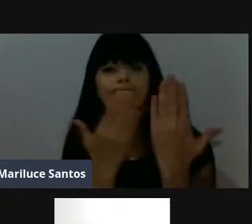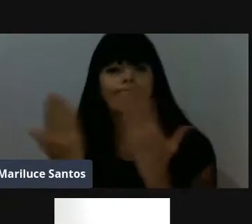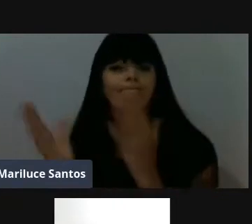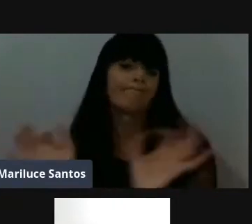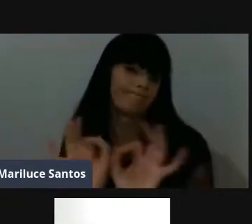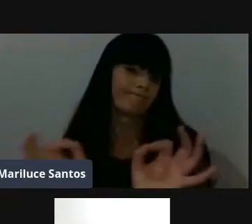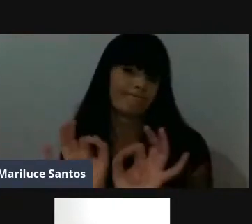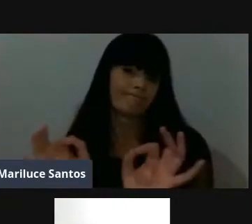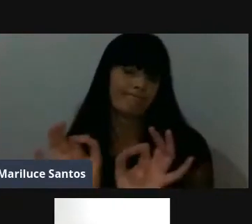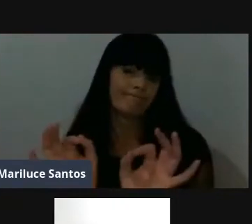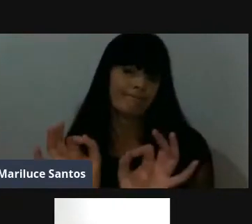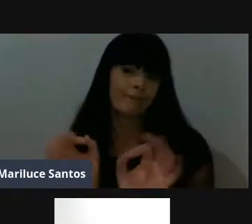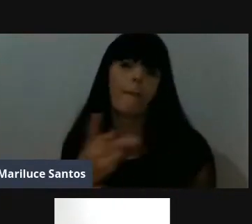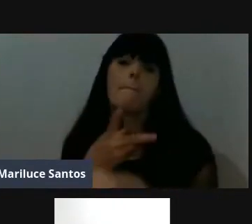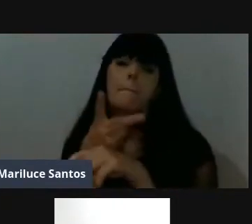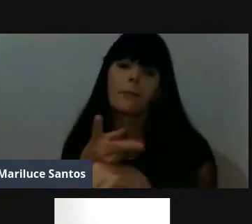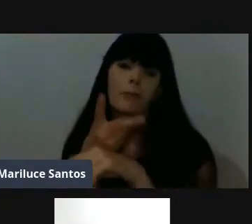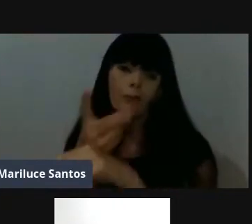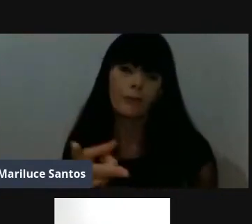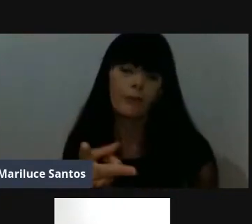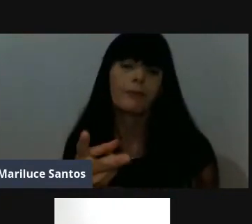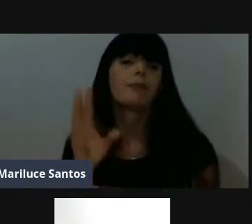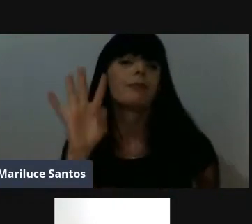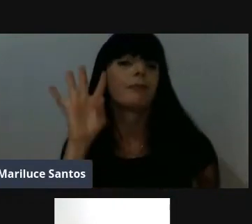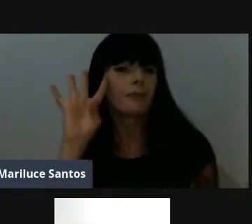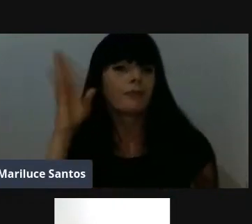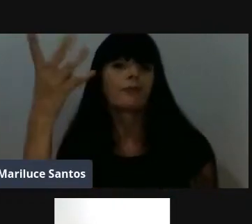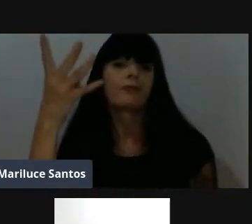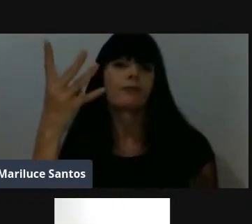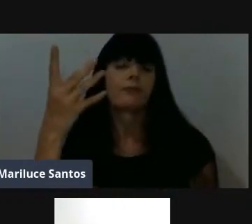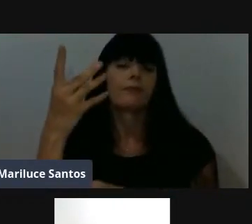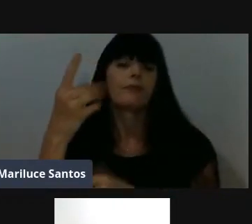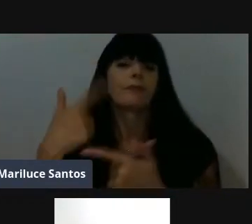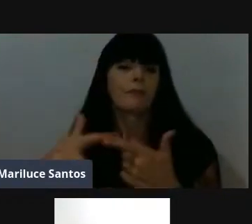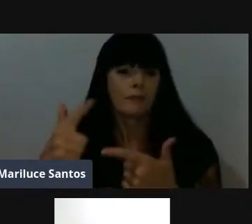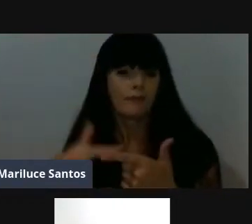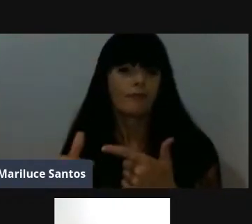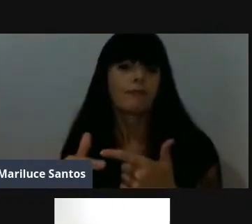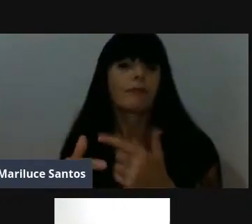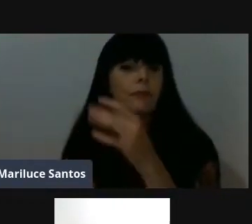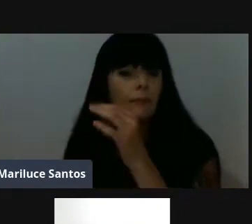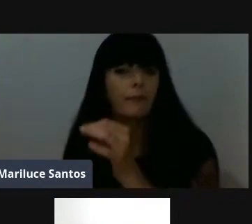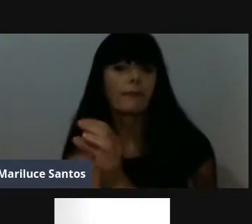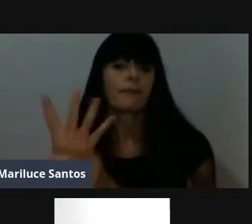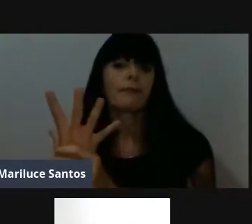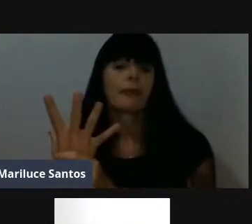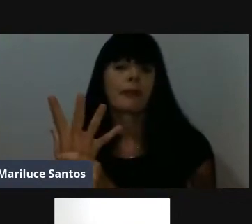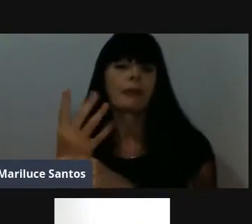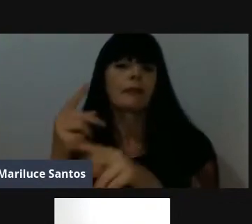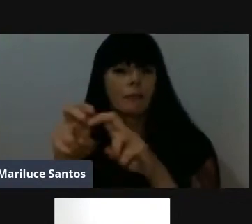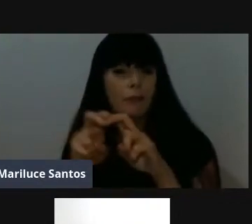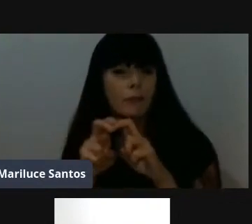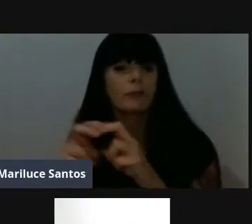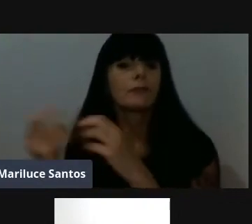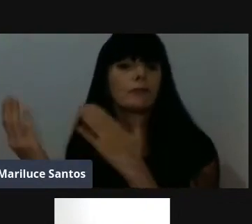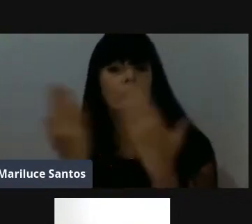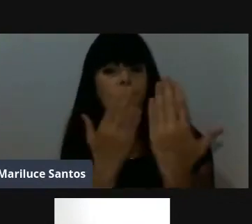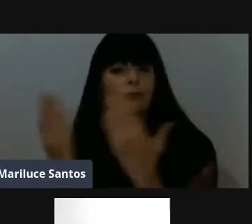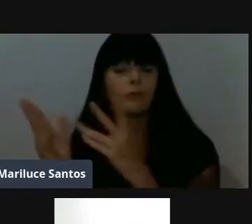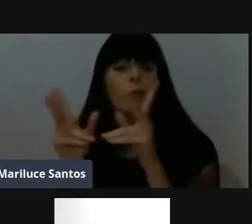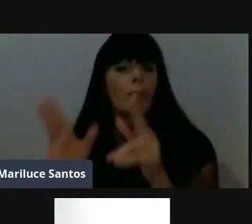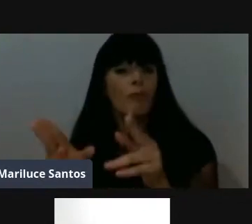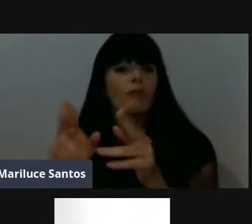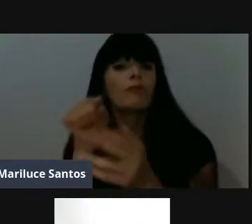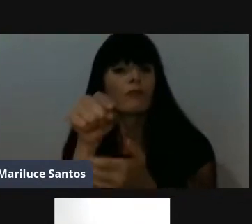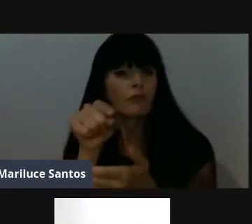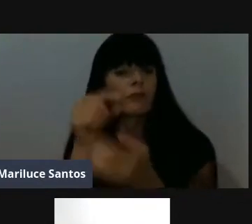se não for buscando solução e essa solução, ela vem através do estudo, como você colocou aí,